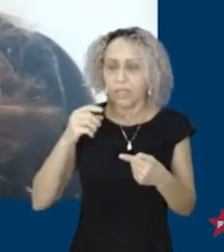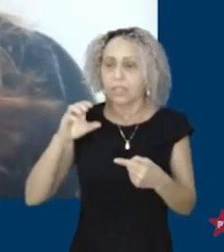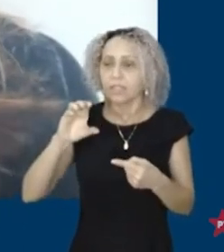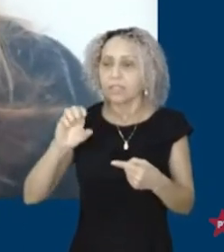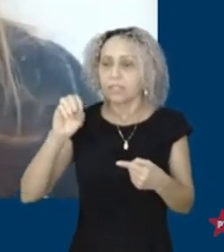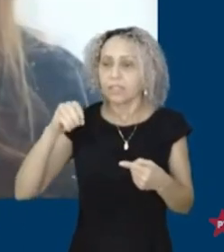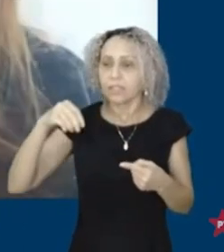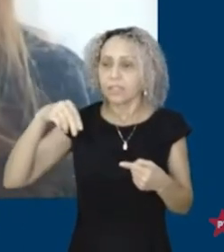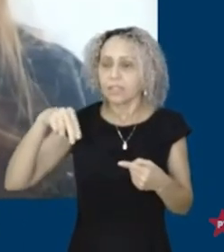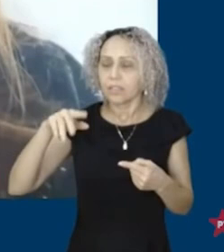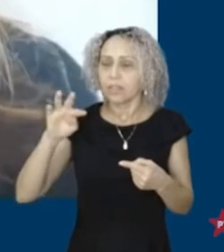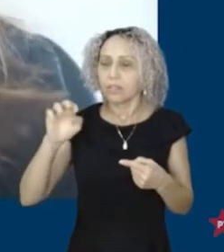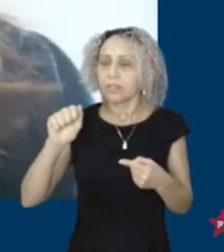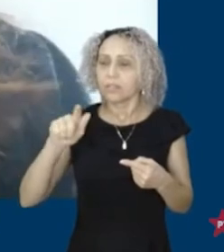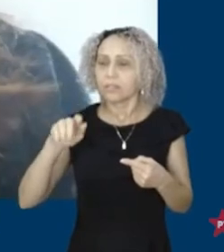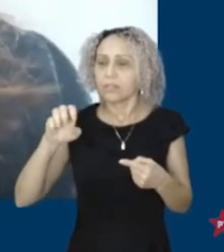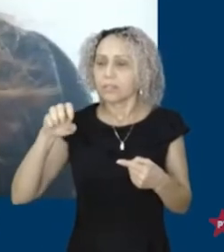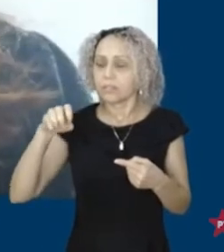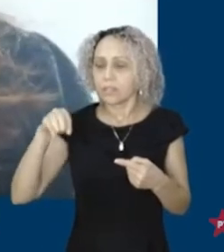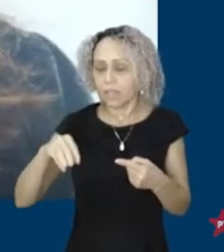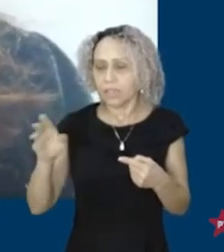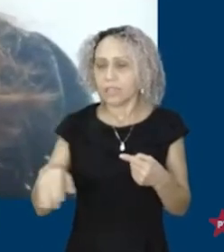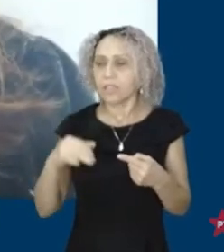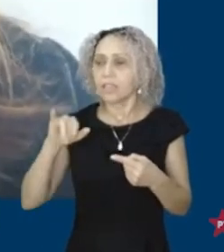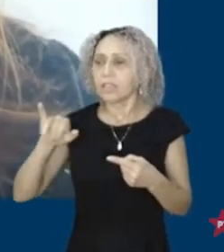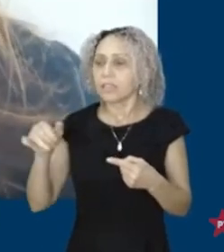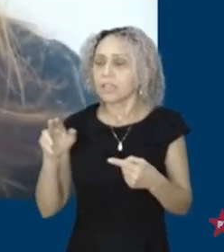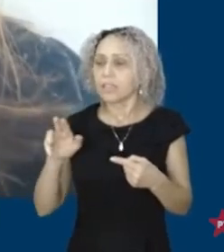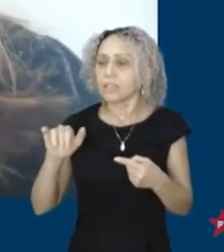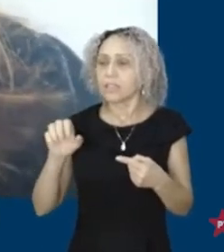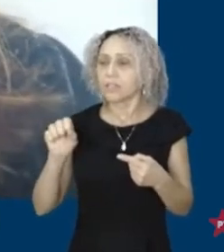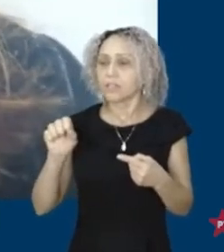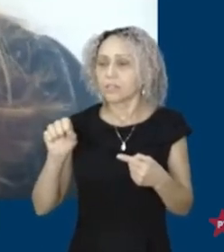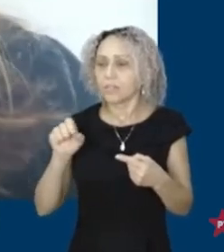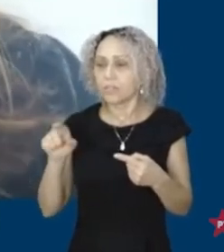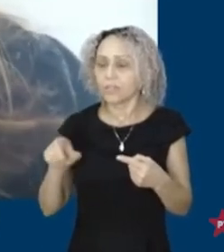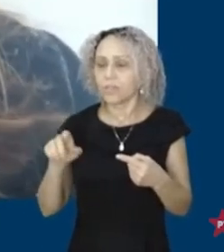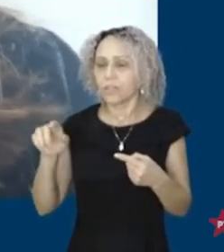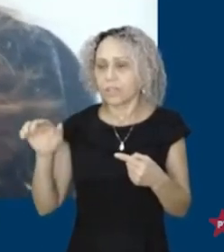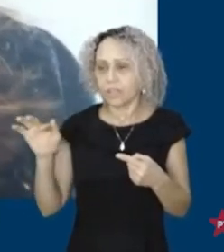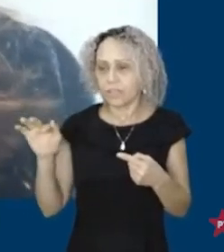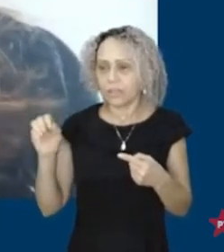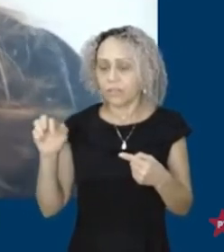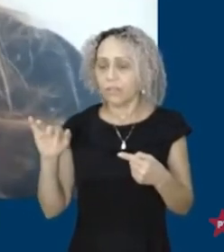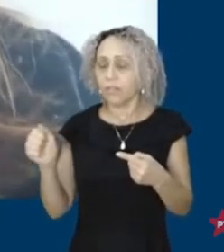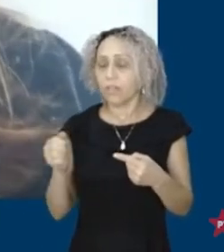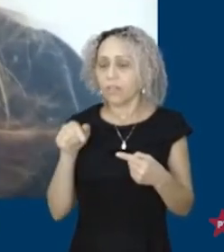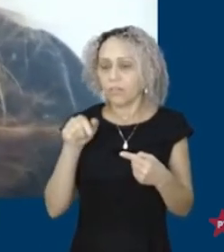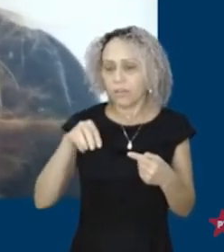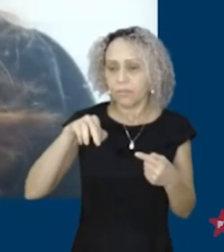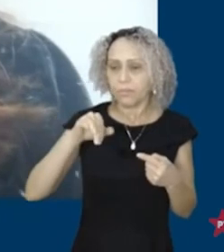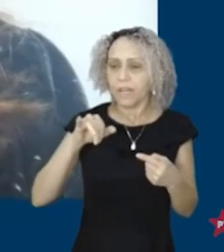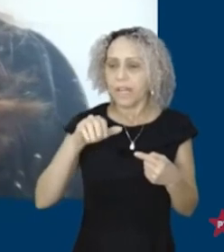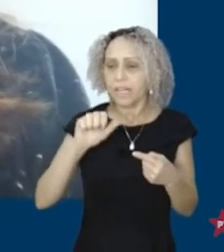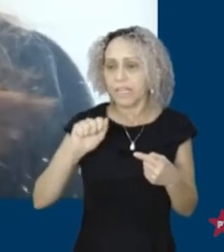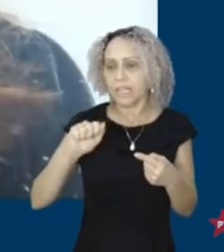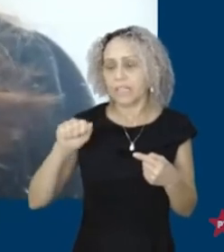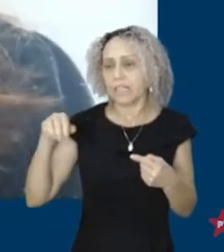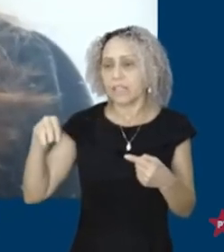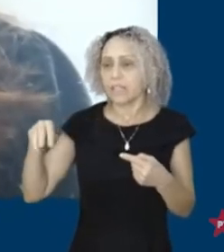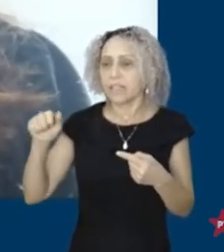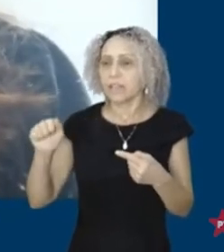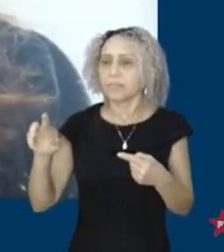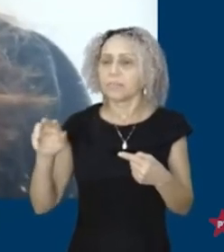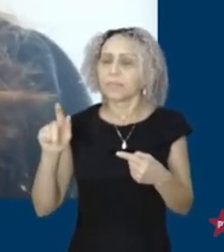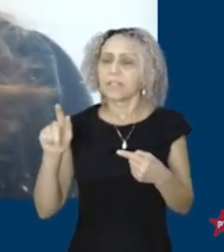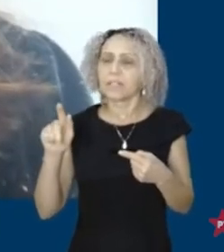de Marília e falo de Margarida Salomão. Vamos apresentar também o Leonardo Monteiro como candidato a